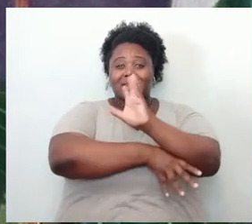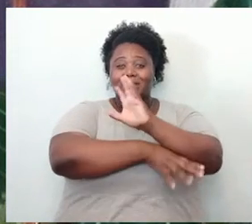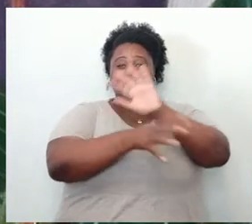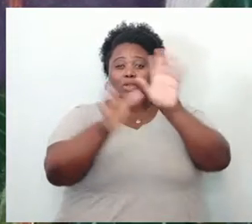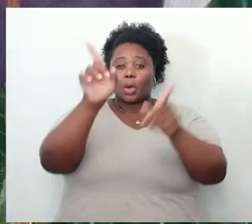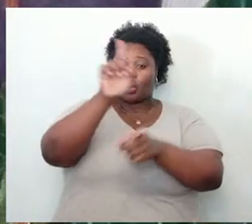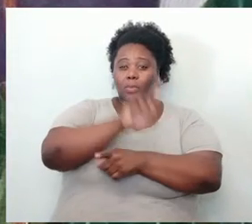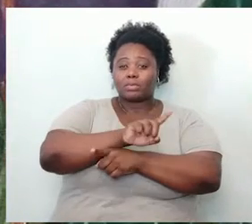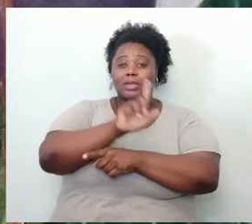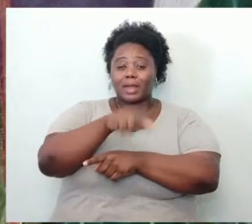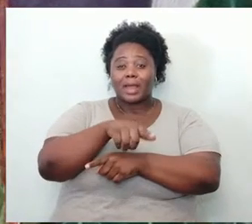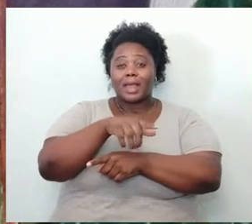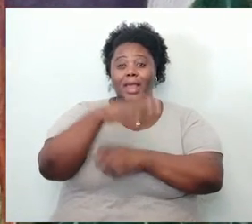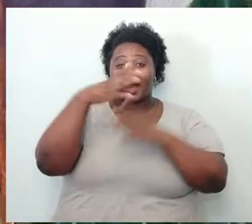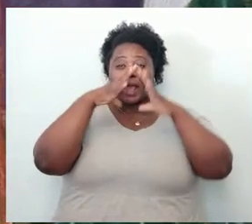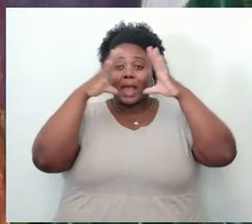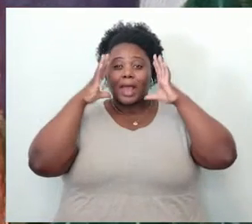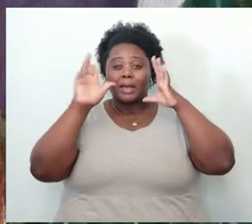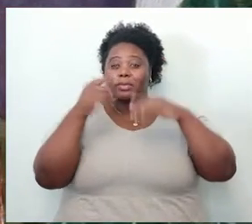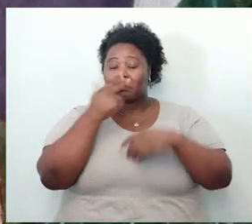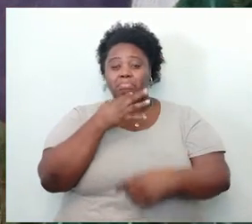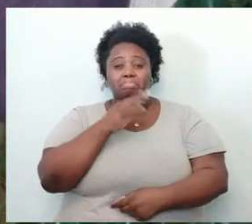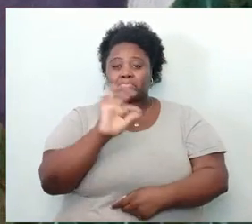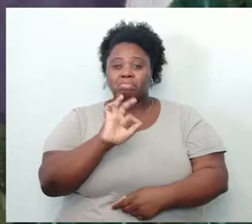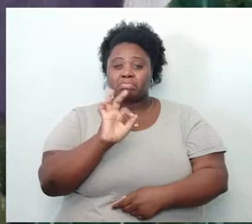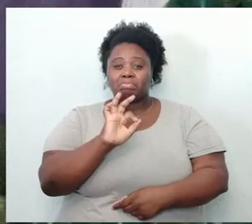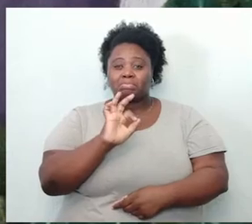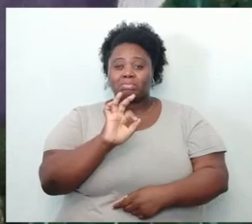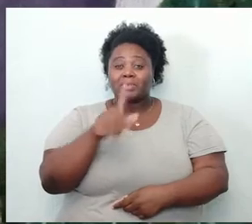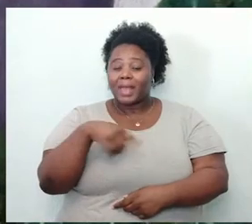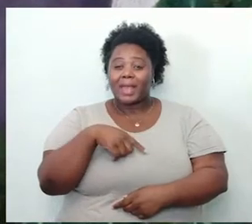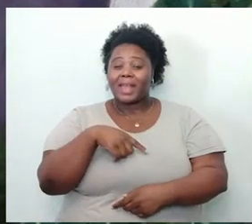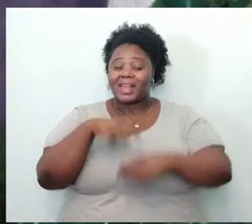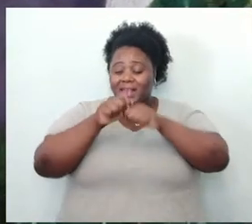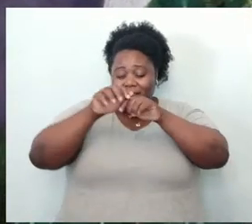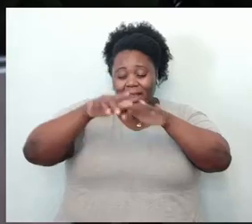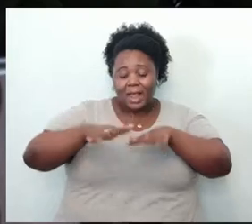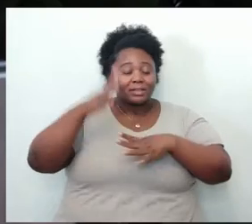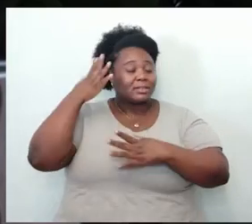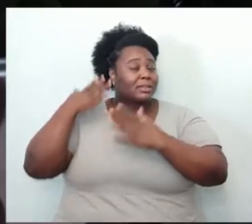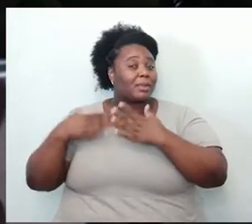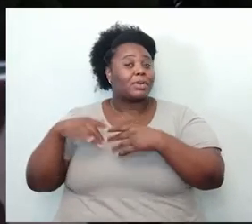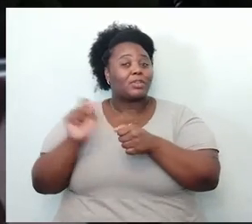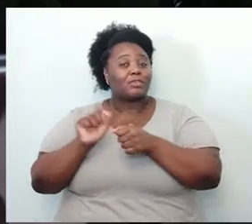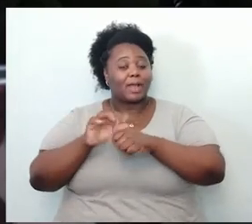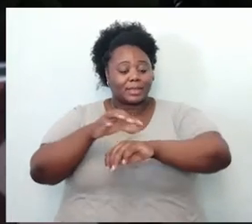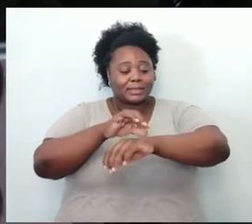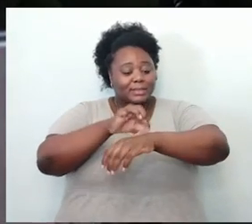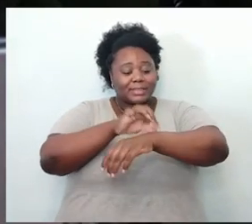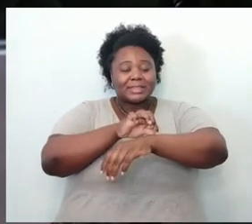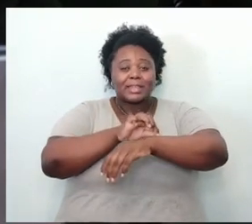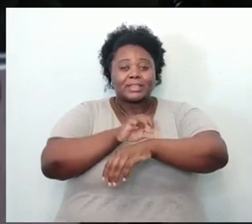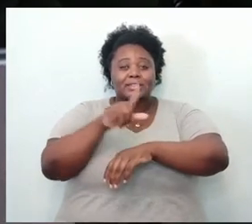As cabeças são desconhecidas para ambos. Crescem capilaridades. Constituem tecidos.